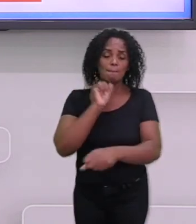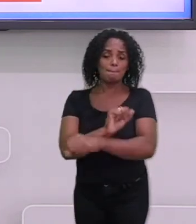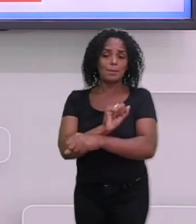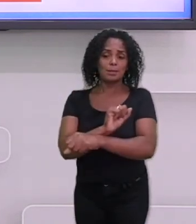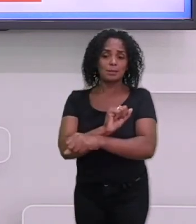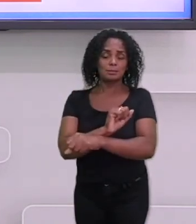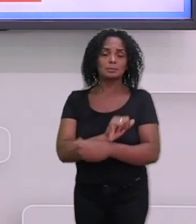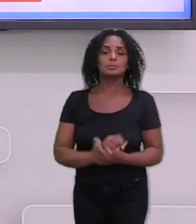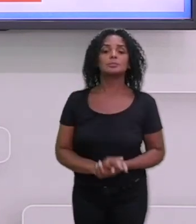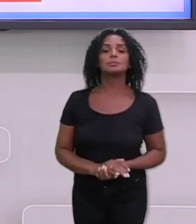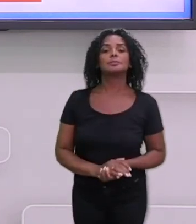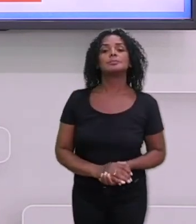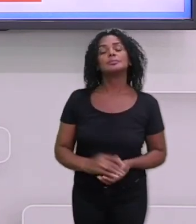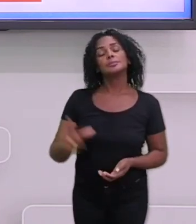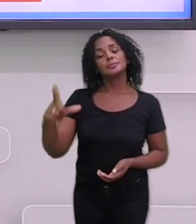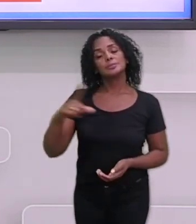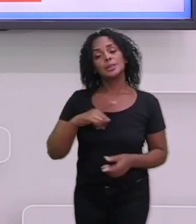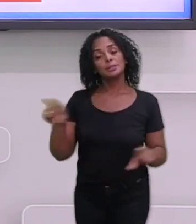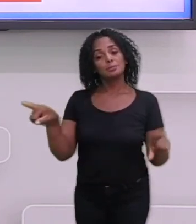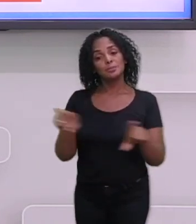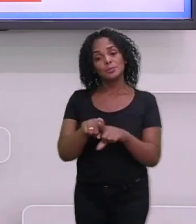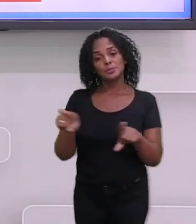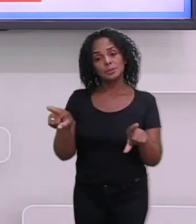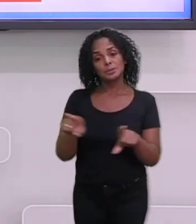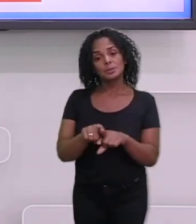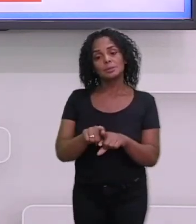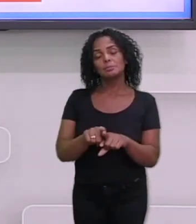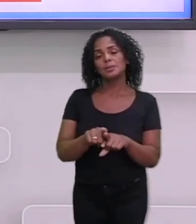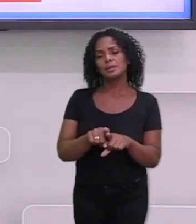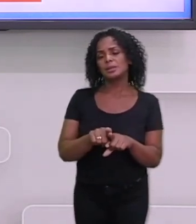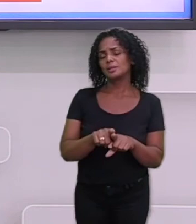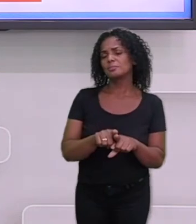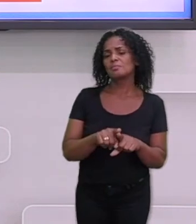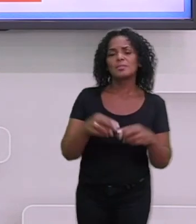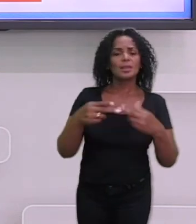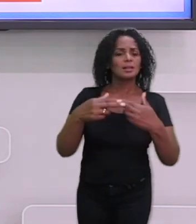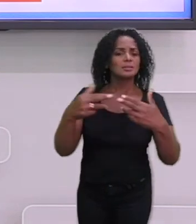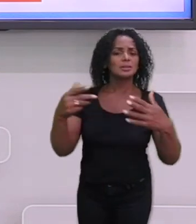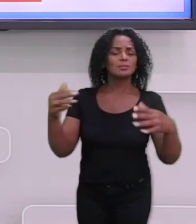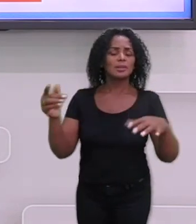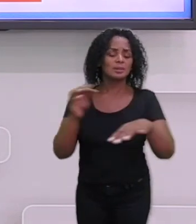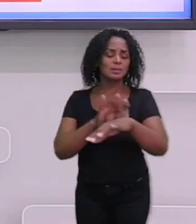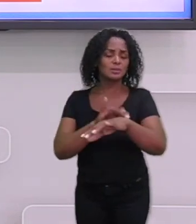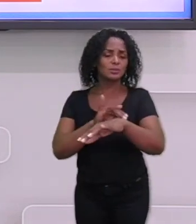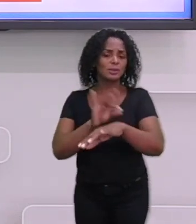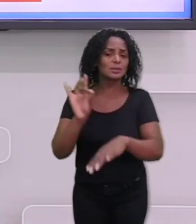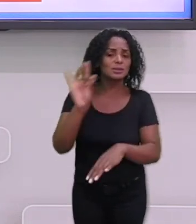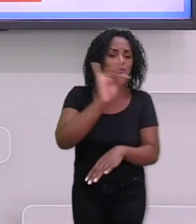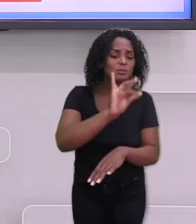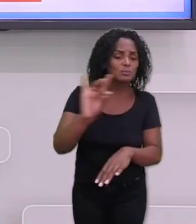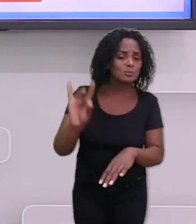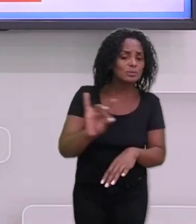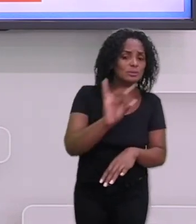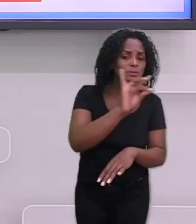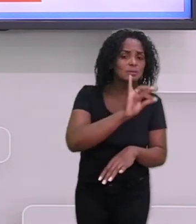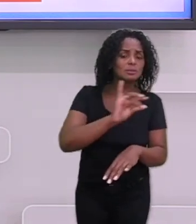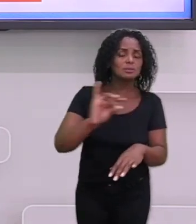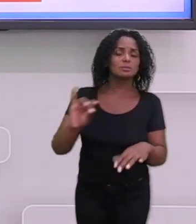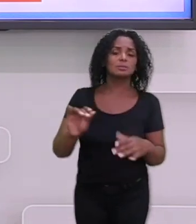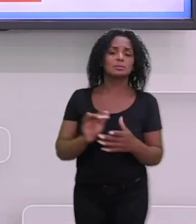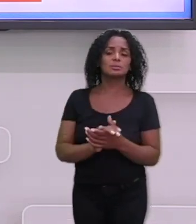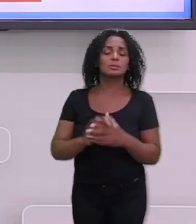Temos aqui sintomas tanto da dengue, da chikungunha e da zika vírus. Então, nós temos aqui algumas